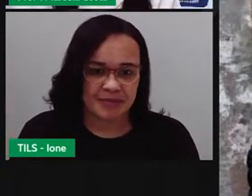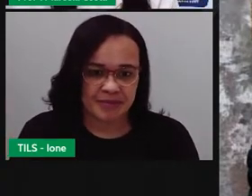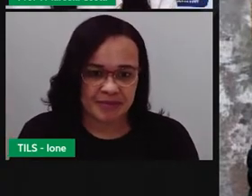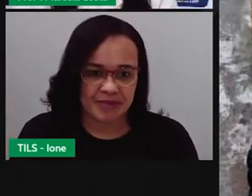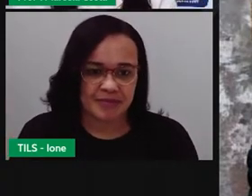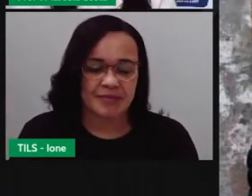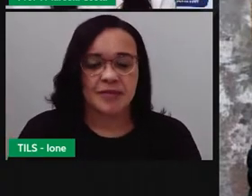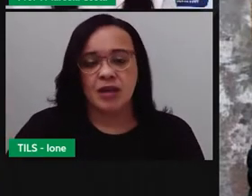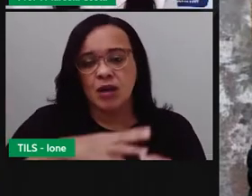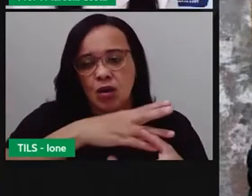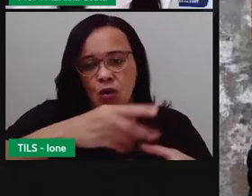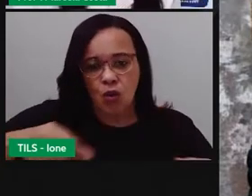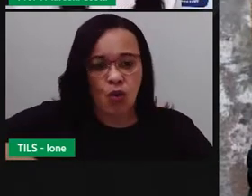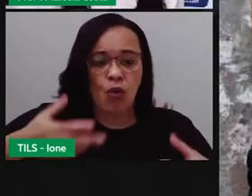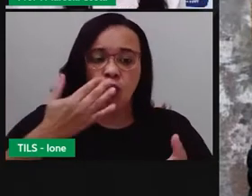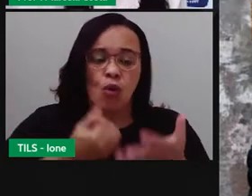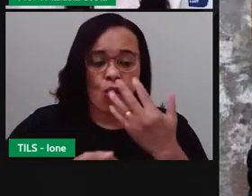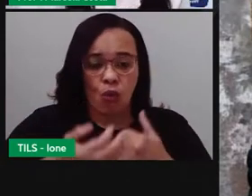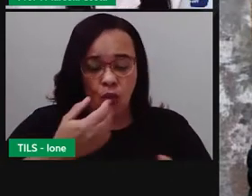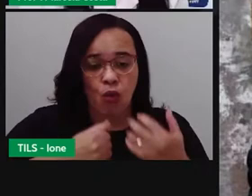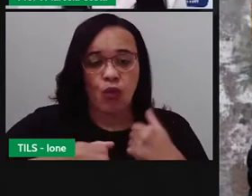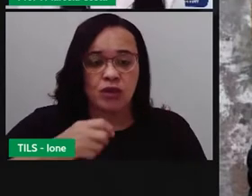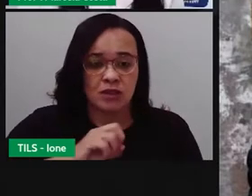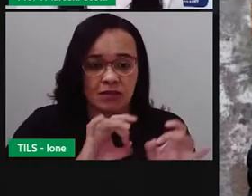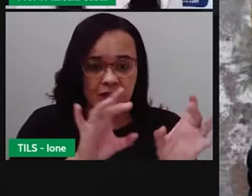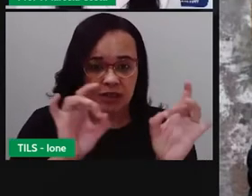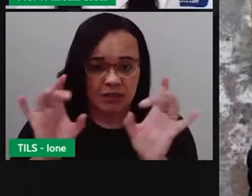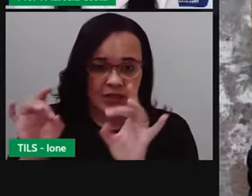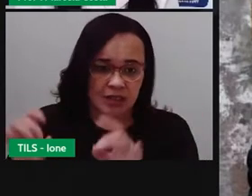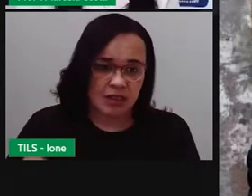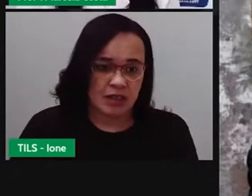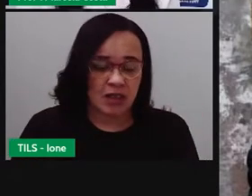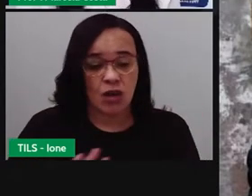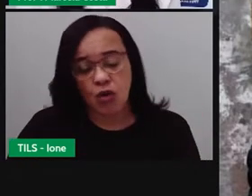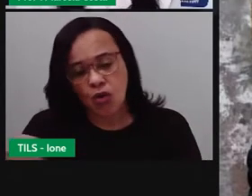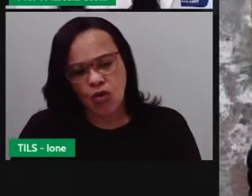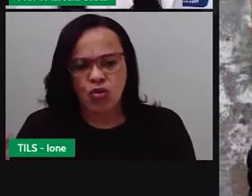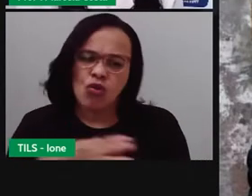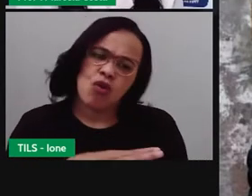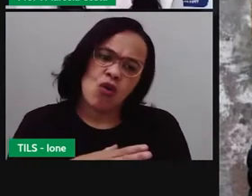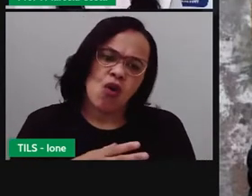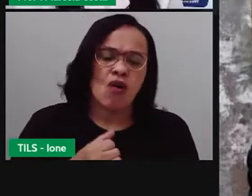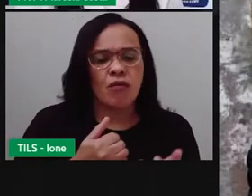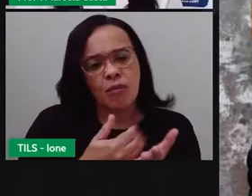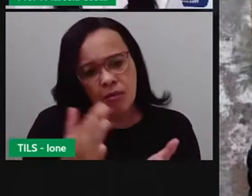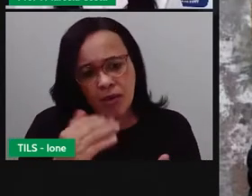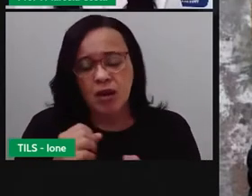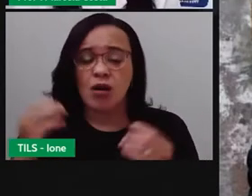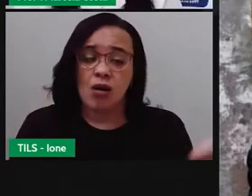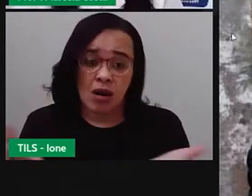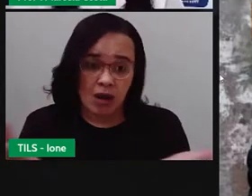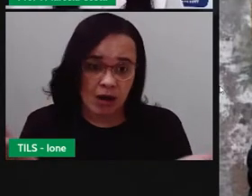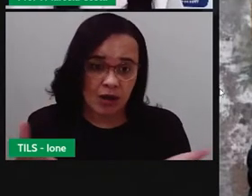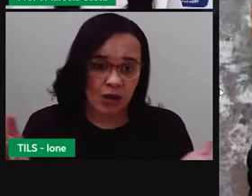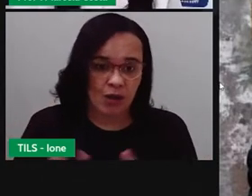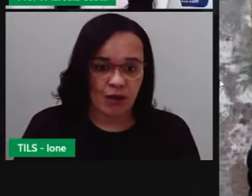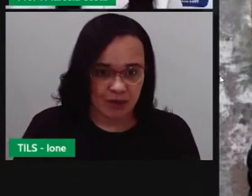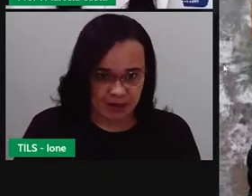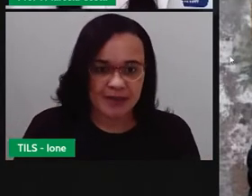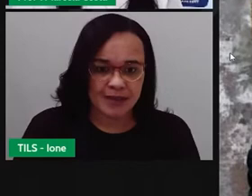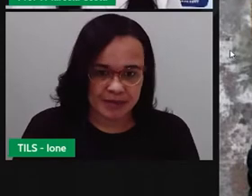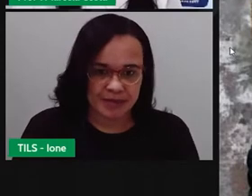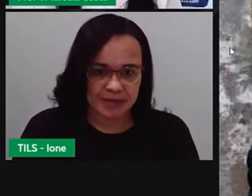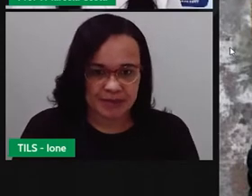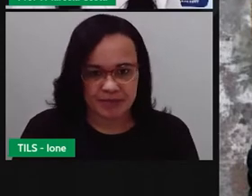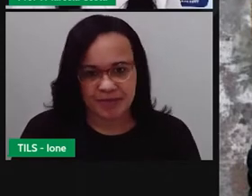os cereais. E os mais novos são vendedores de ambulantes, que vendem produtos fora dos galpões.